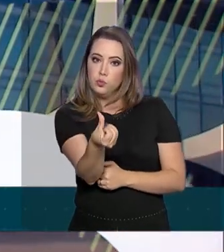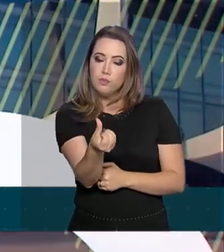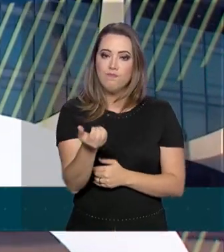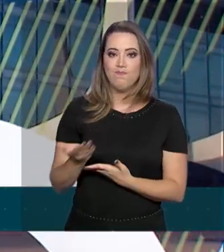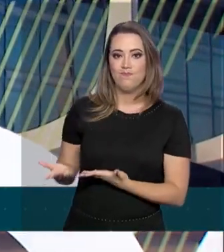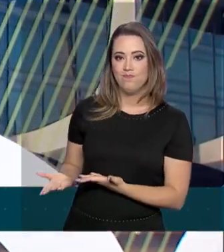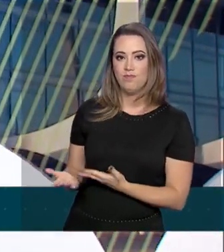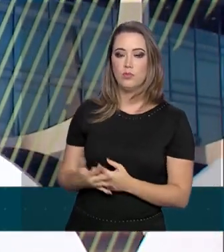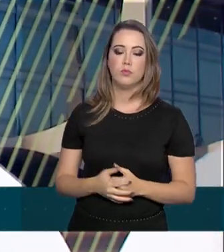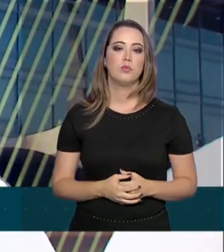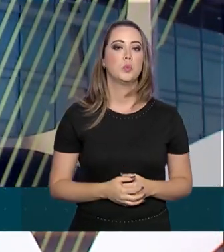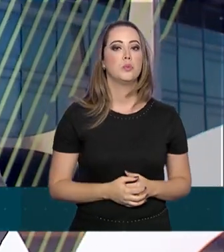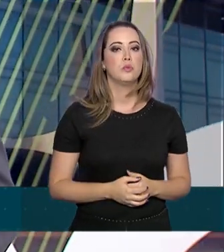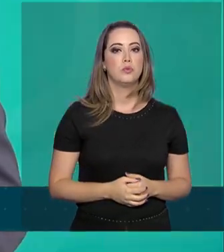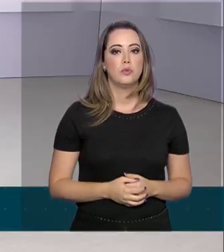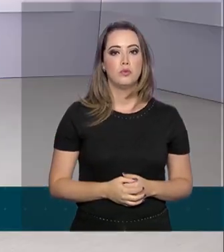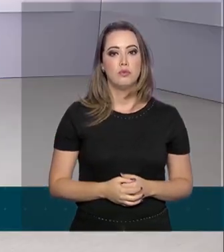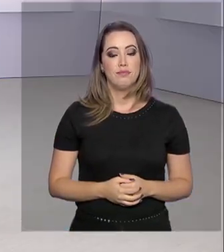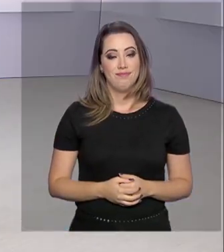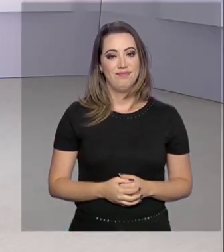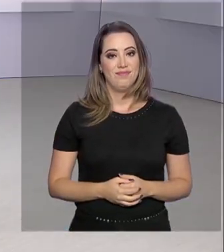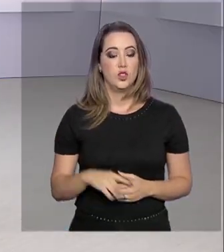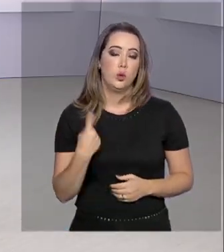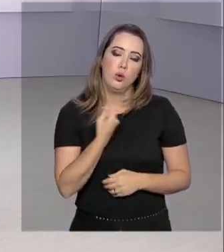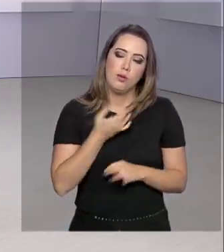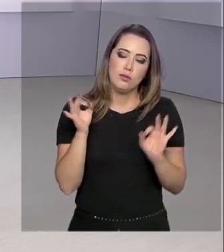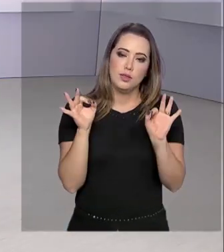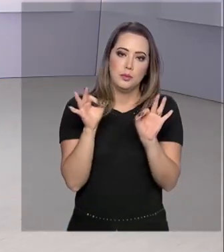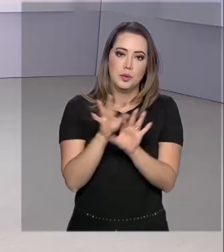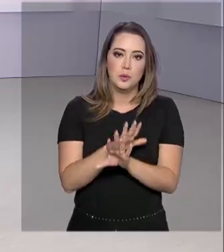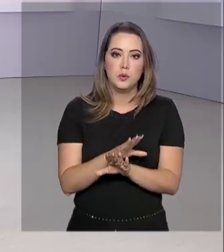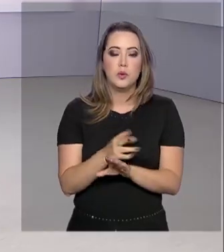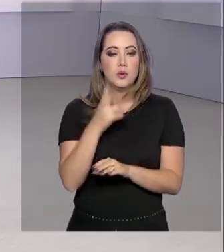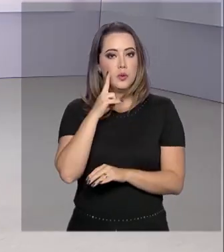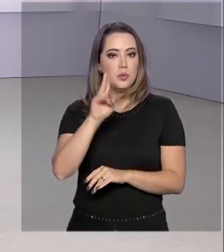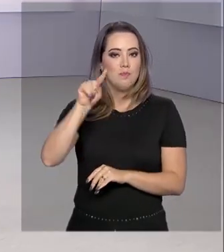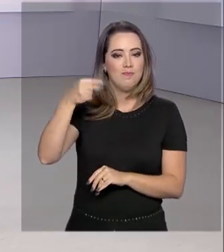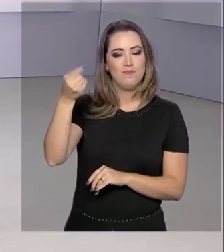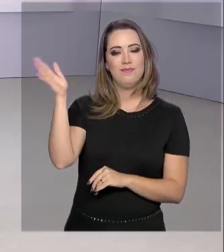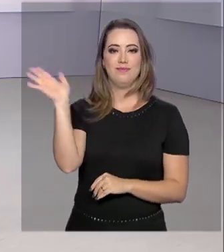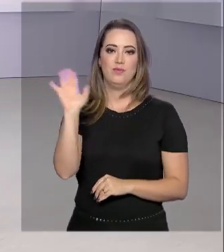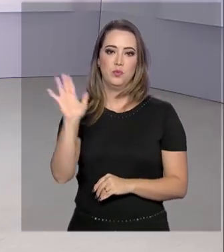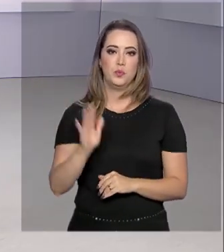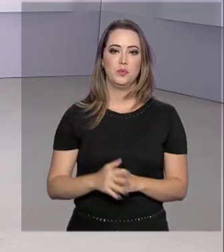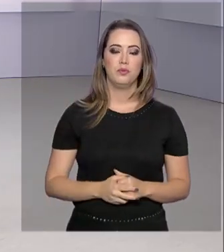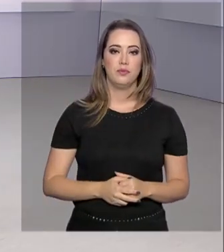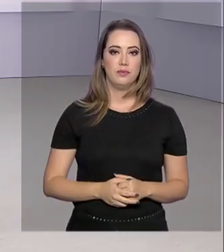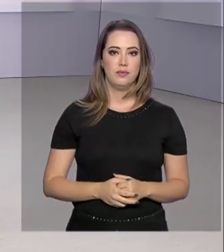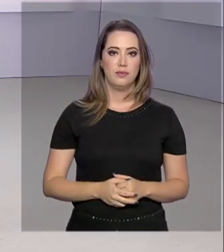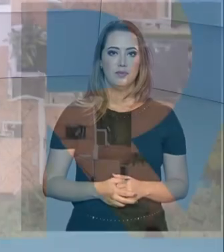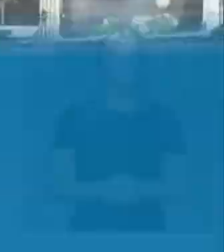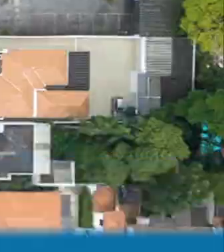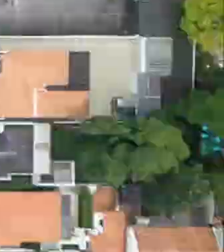no número 136. Nós ficamos por aqui. Nos vemos na próxima edição. Até lá!